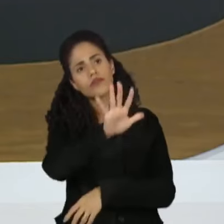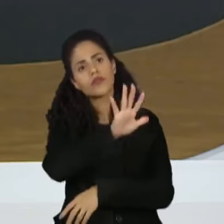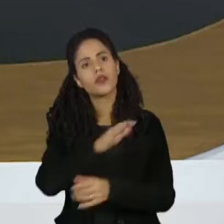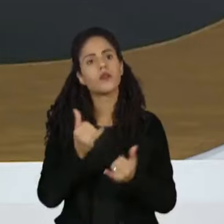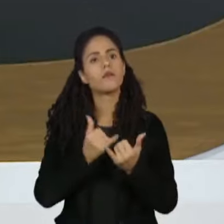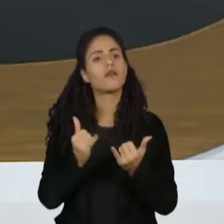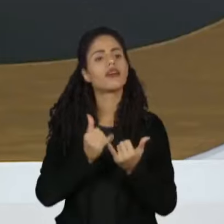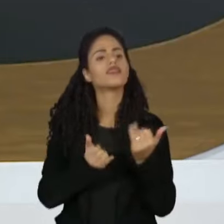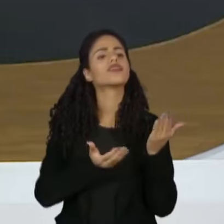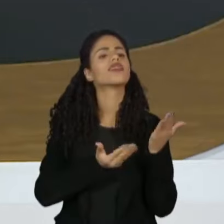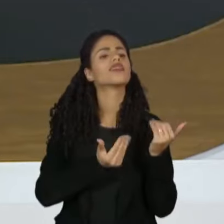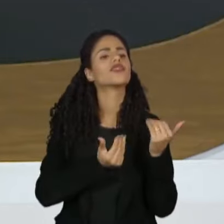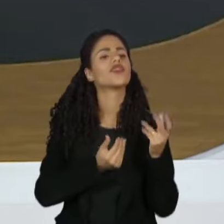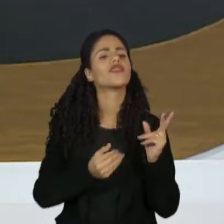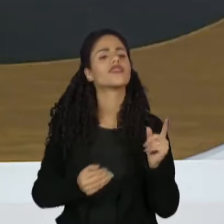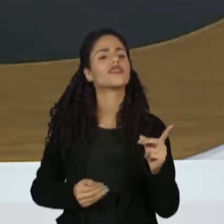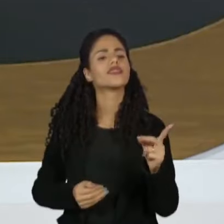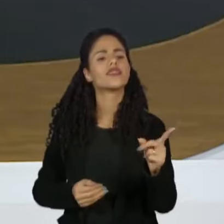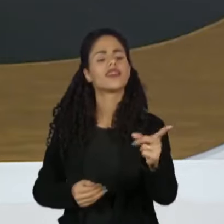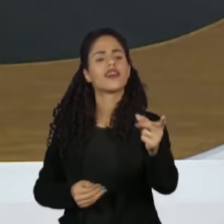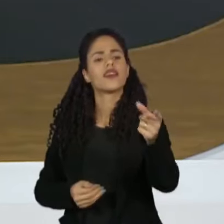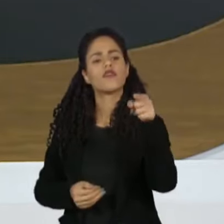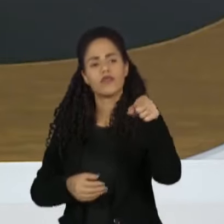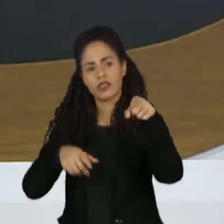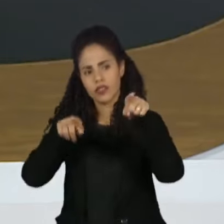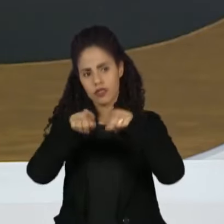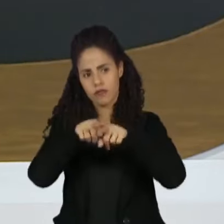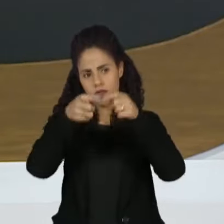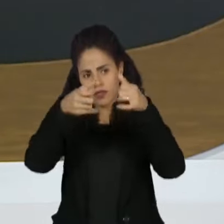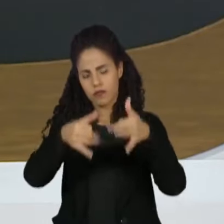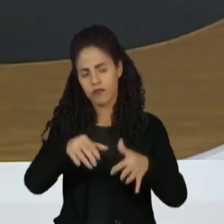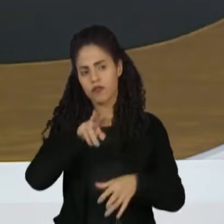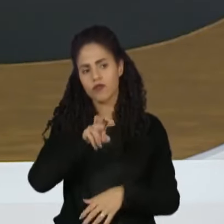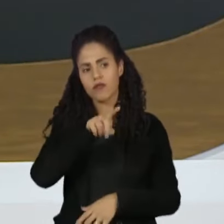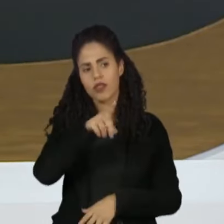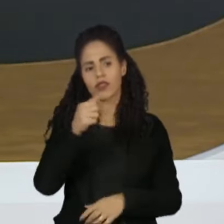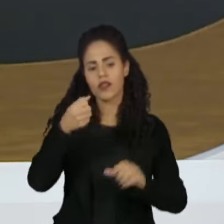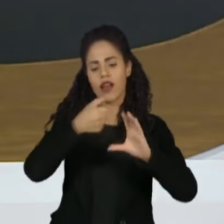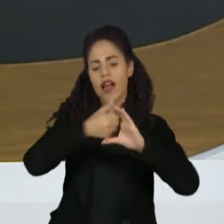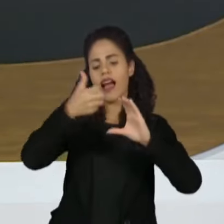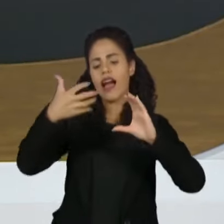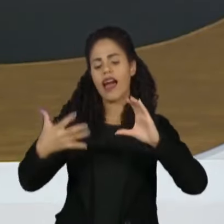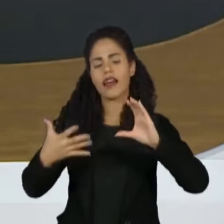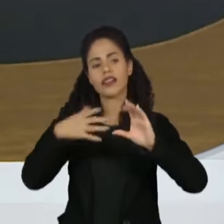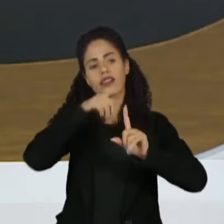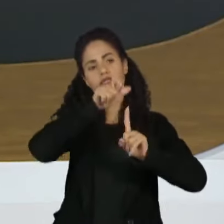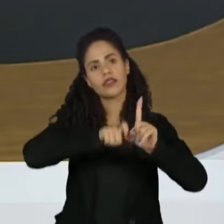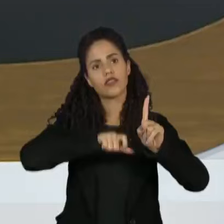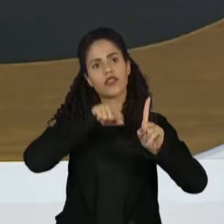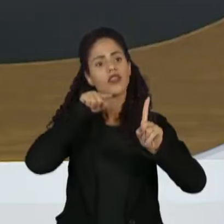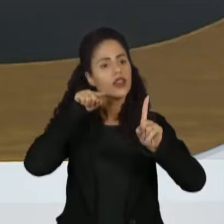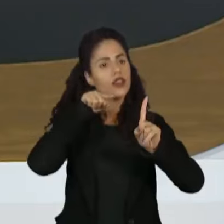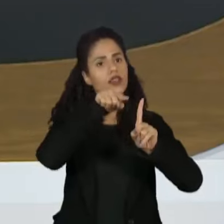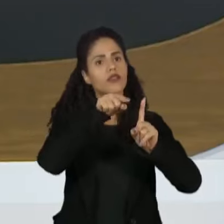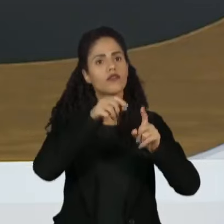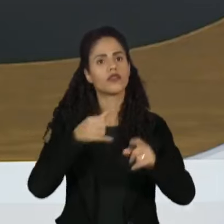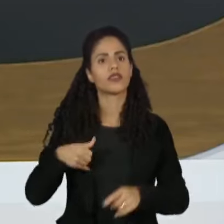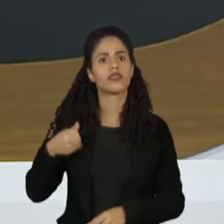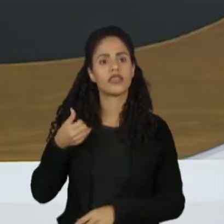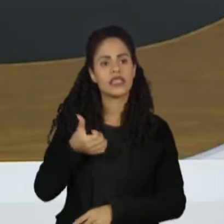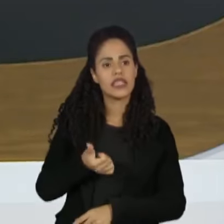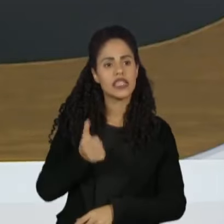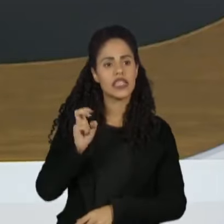juventude. Só pesquisando essa sua declaração e essa sua caracterização que eu fui saber que você tinha 65